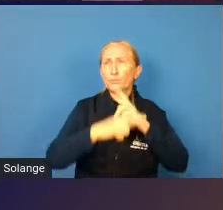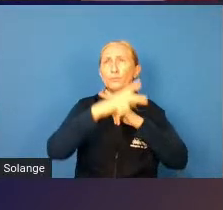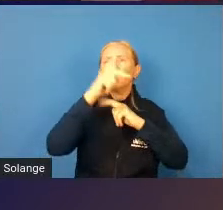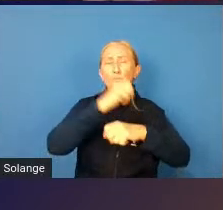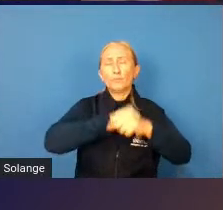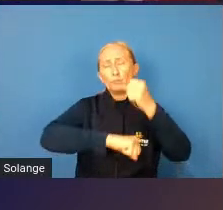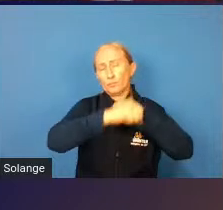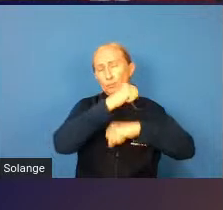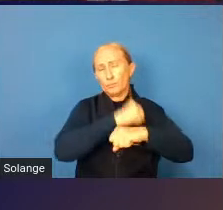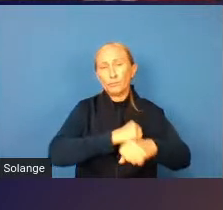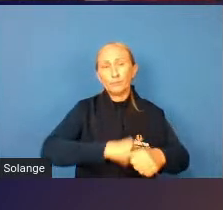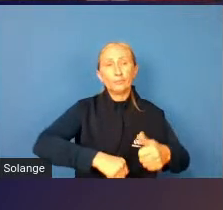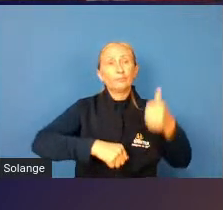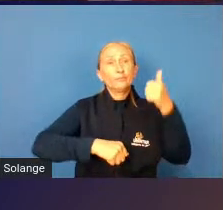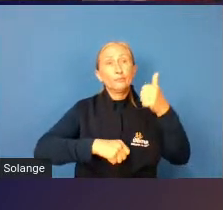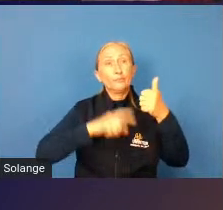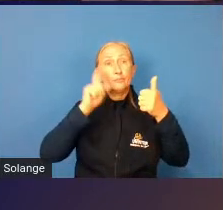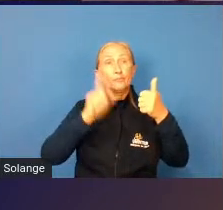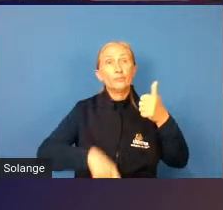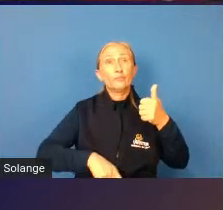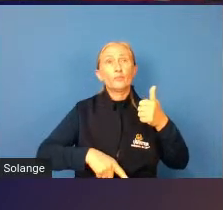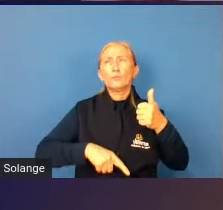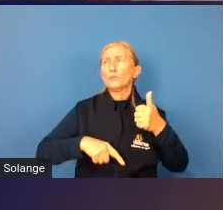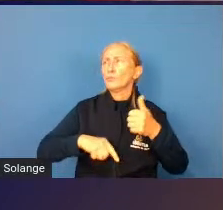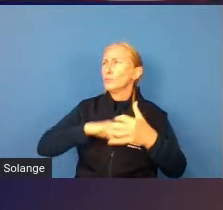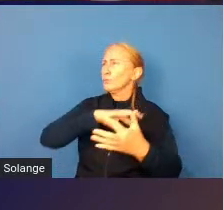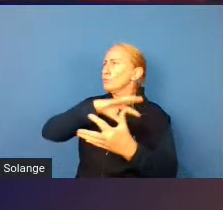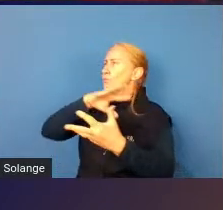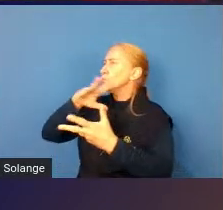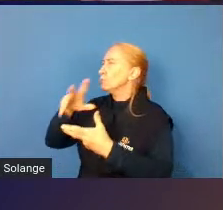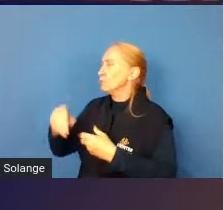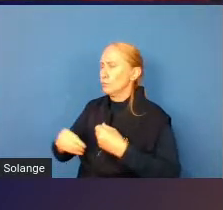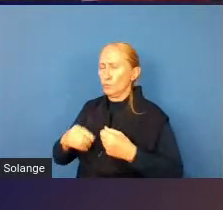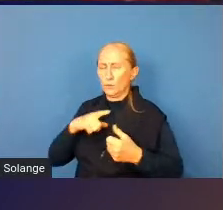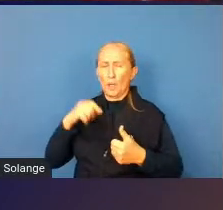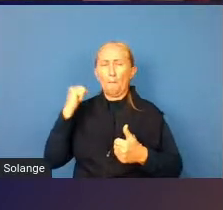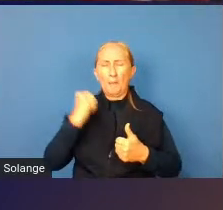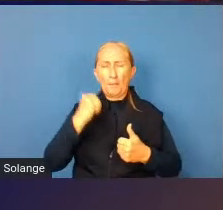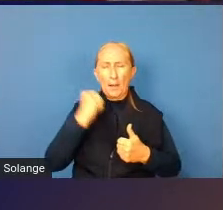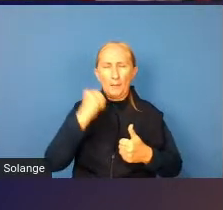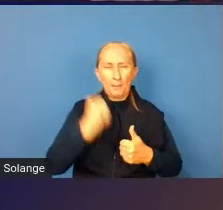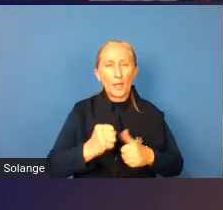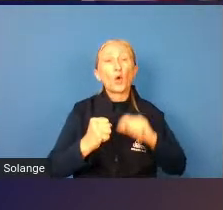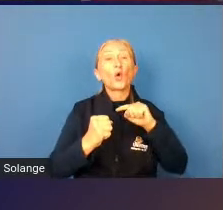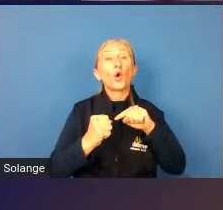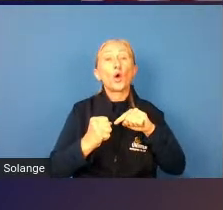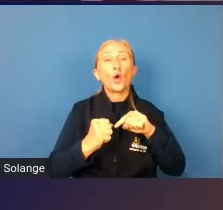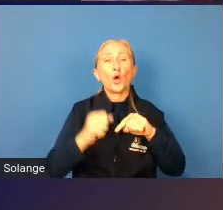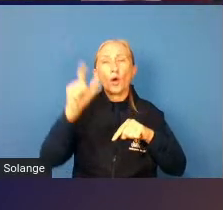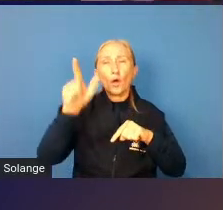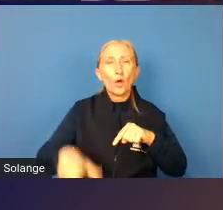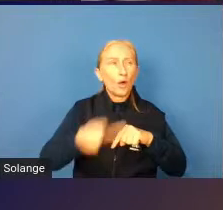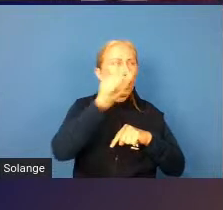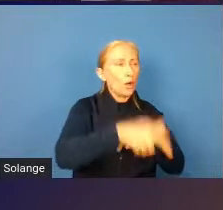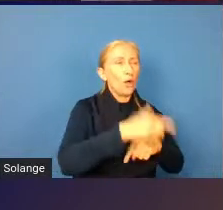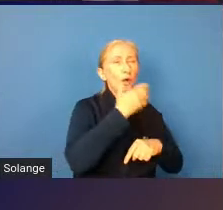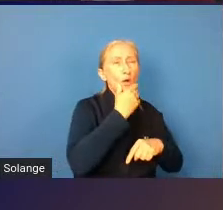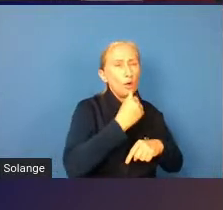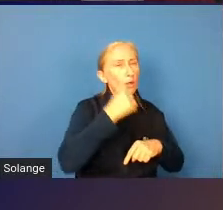também, o primeiro lugar no ranking dos países que mais matam homens e mulheres trans em todo o mundo.